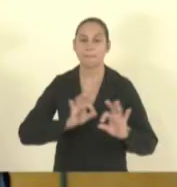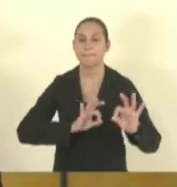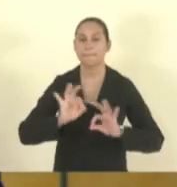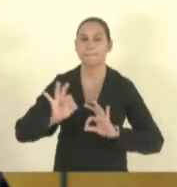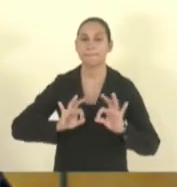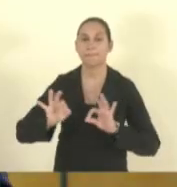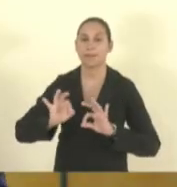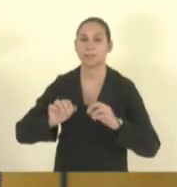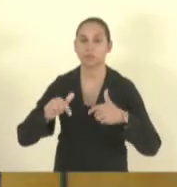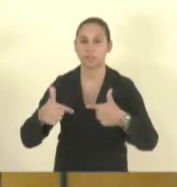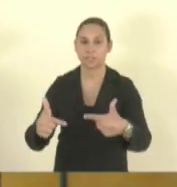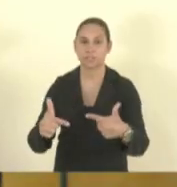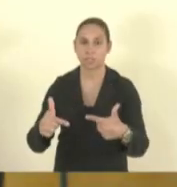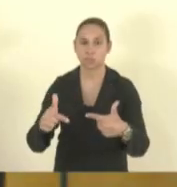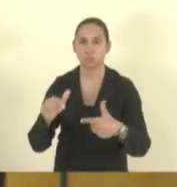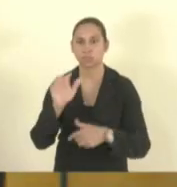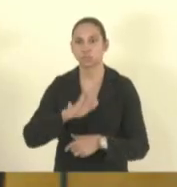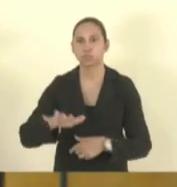vou passar